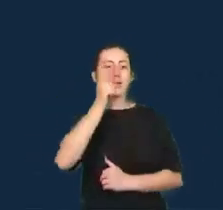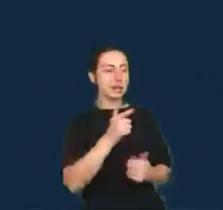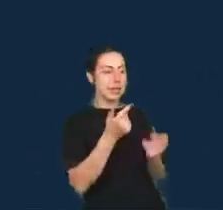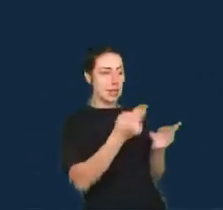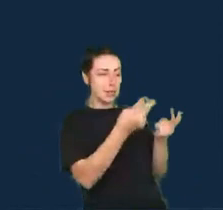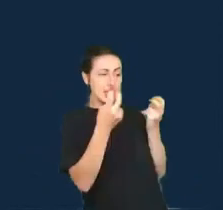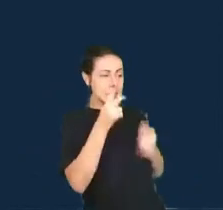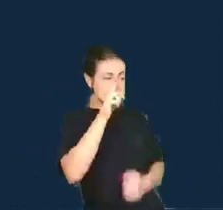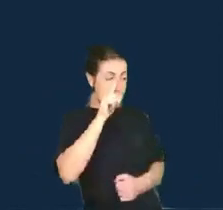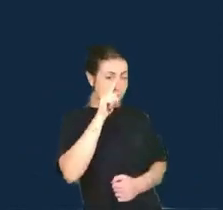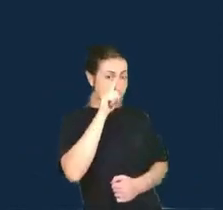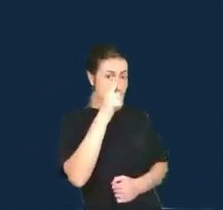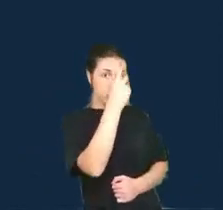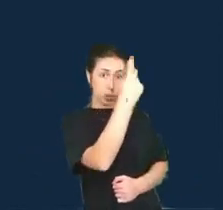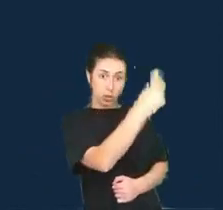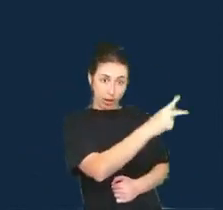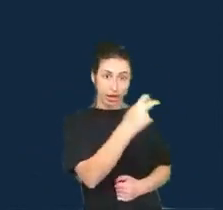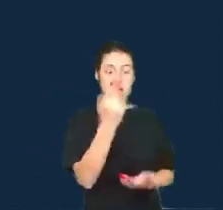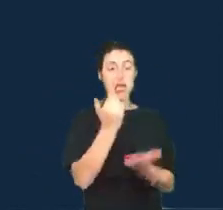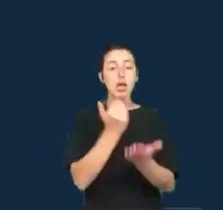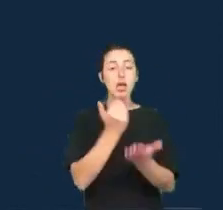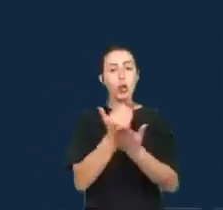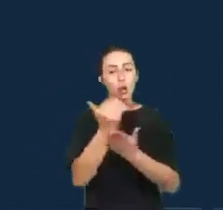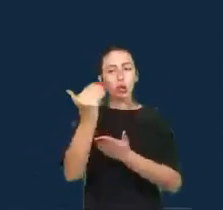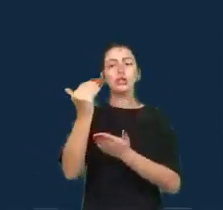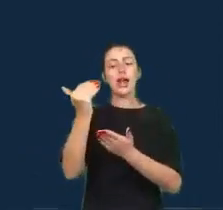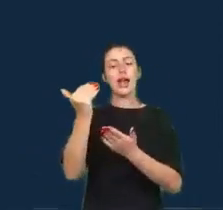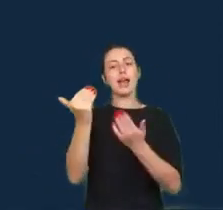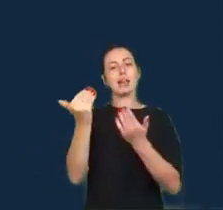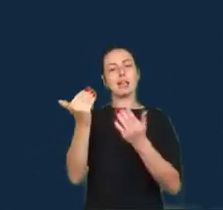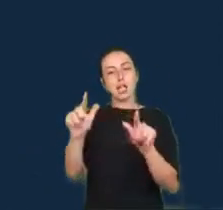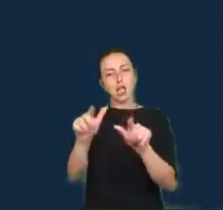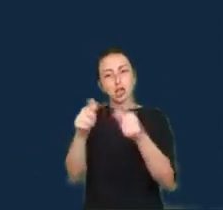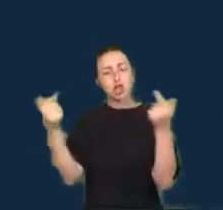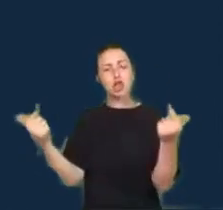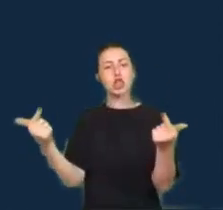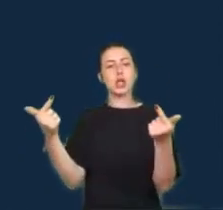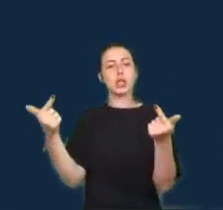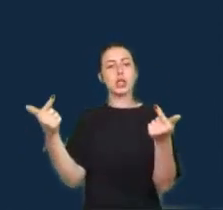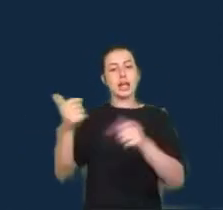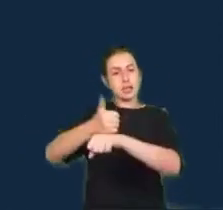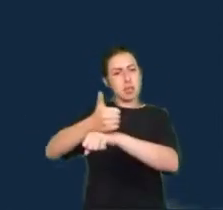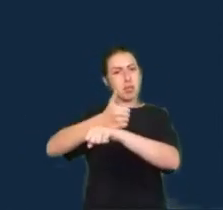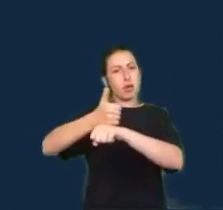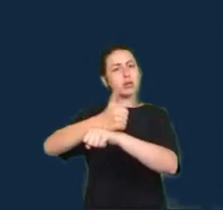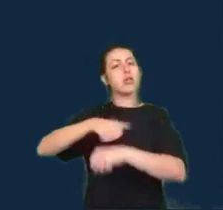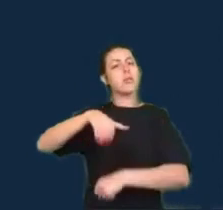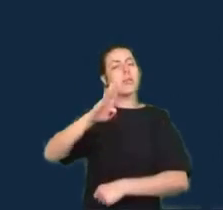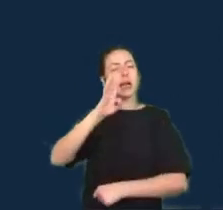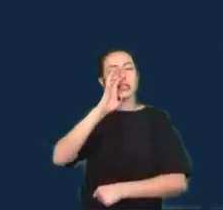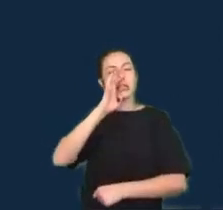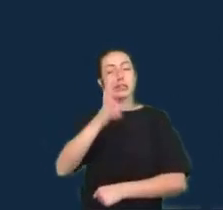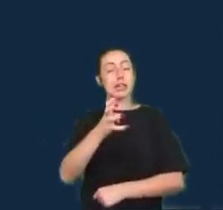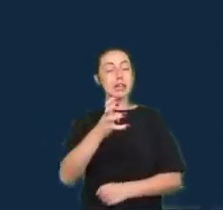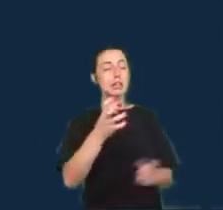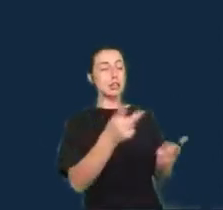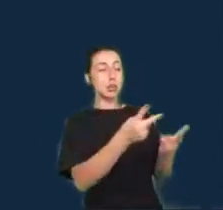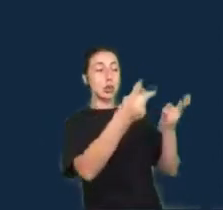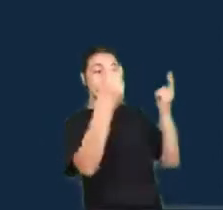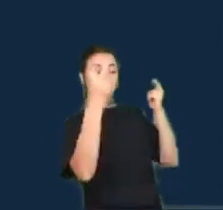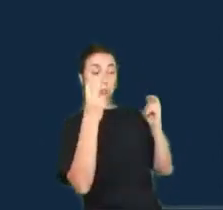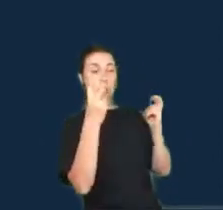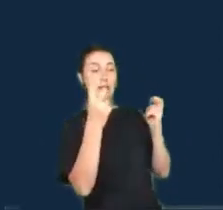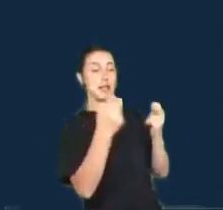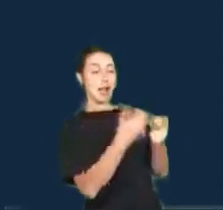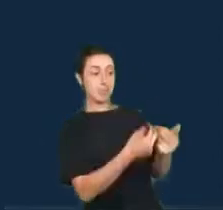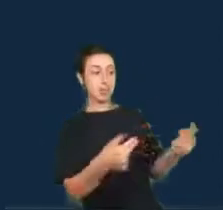ponto de partida para uma prática de jornalismo crítica que envolve as questões dos povos indígenas. E